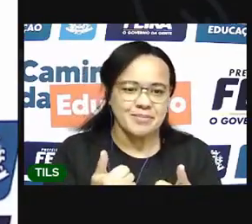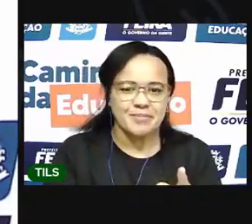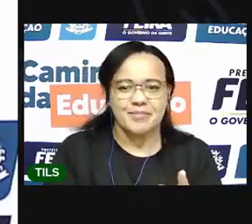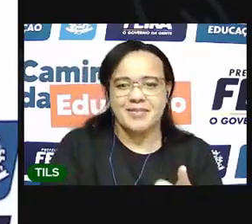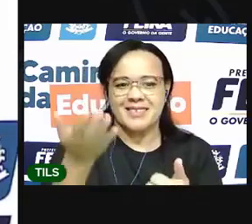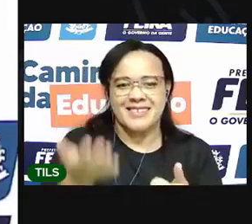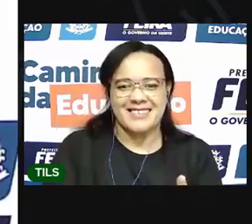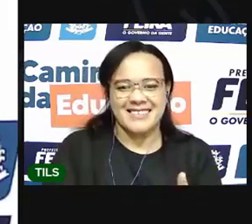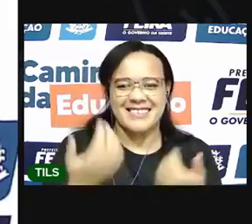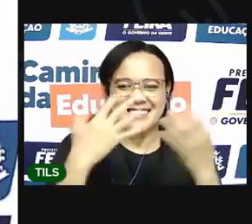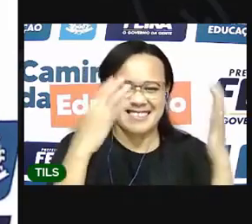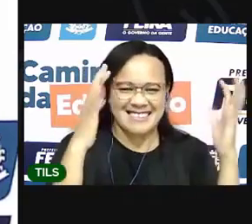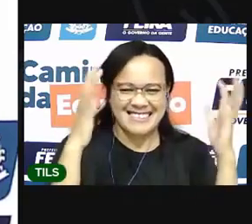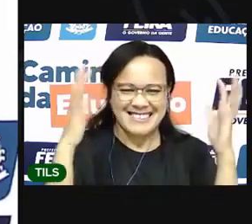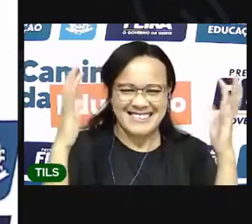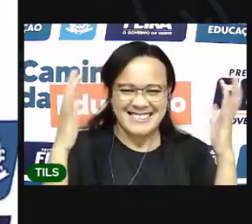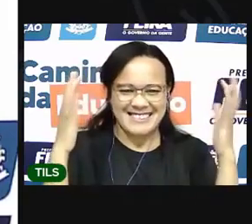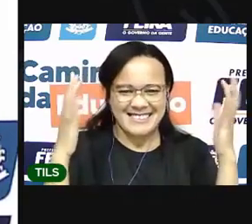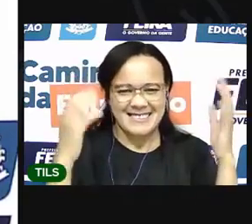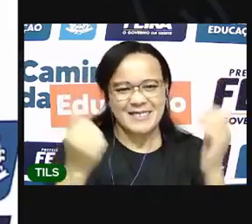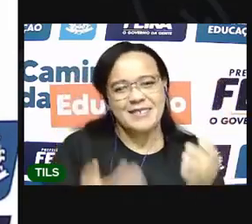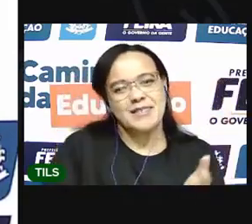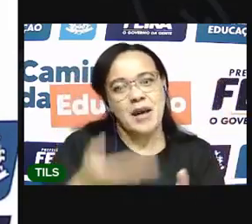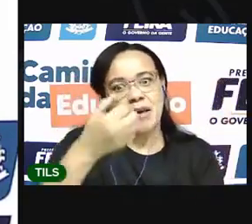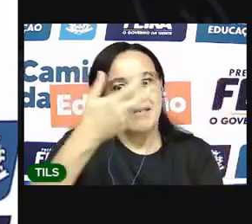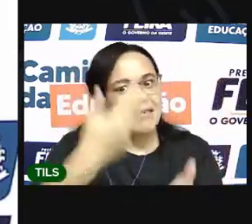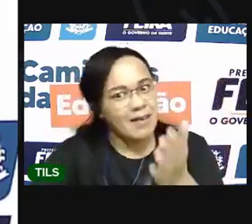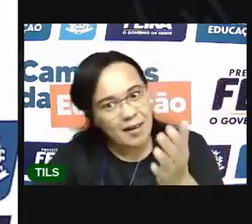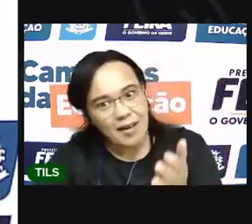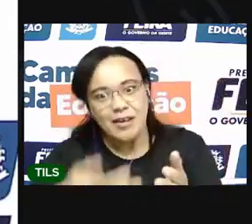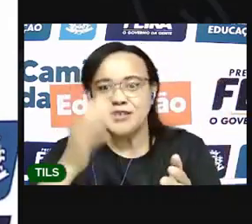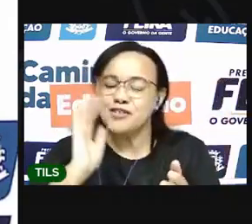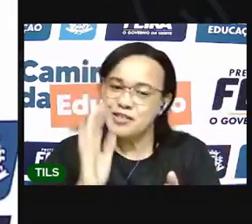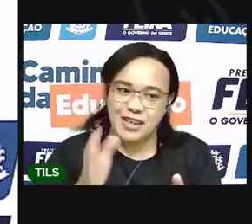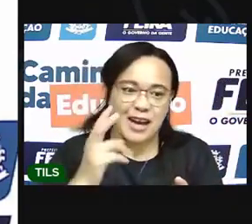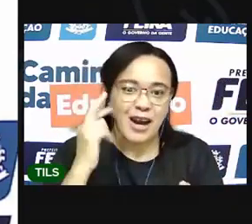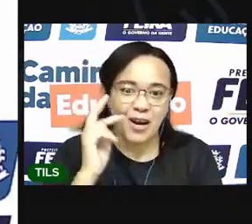Ei, a minha peteca já caiu aqui, ó.